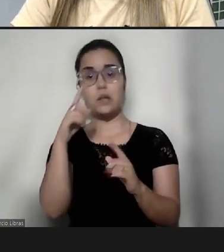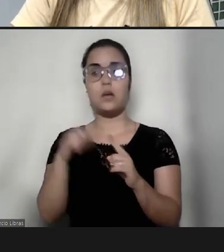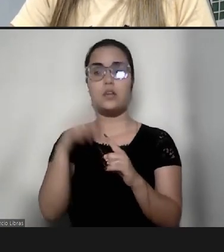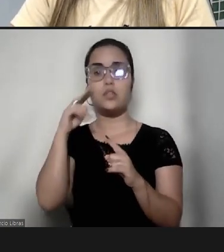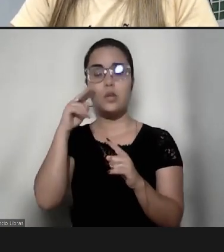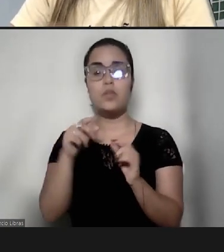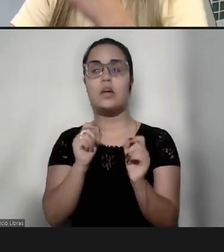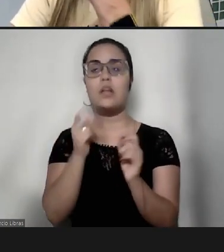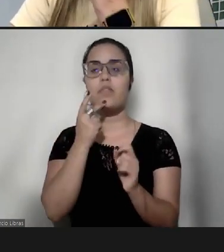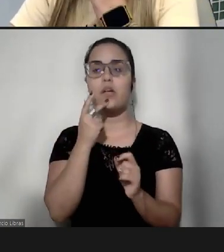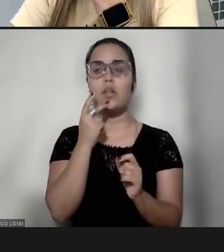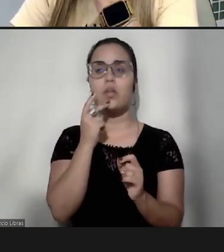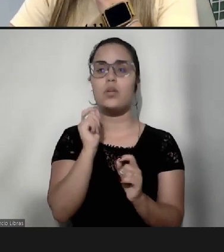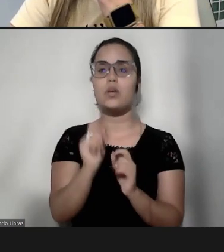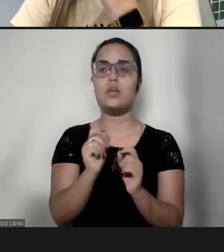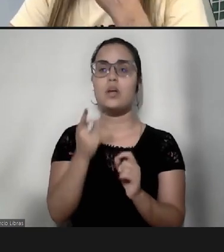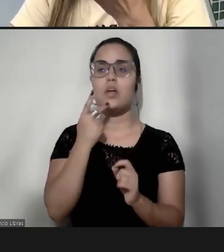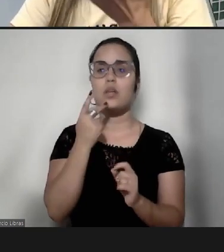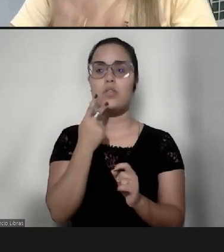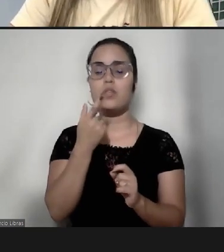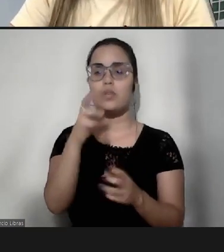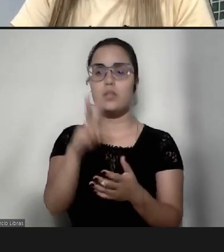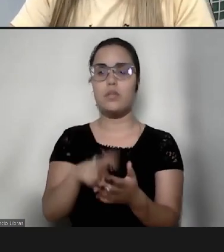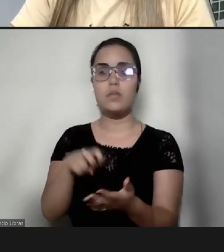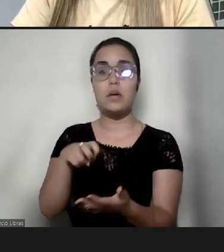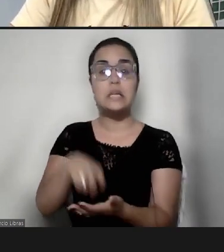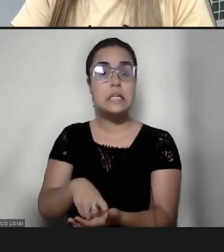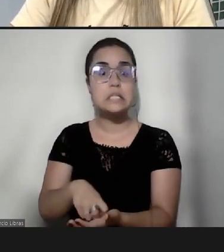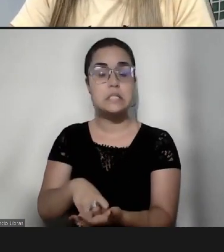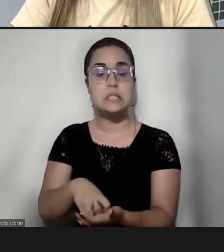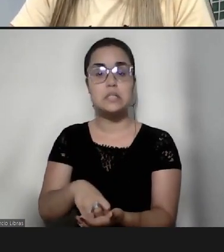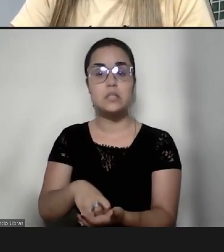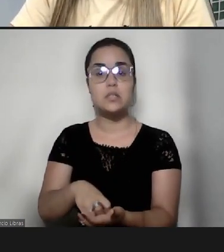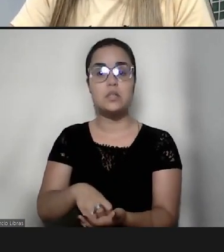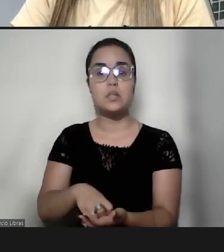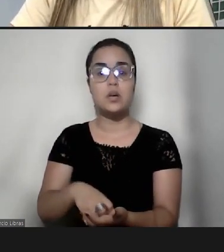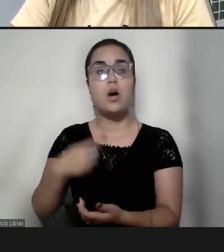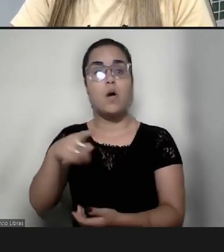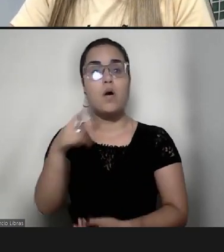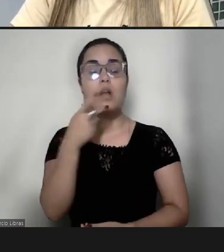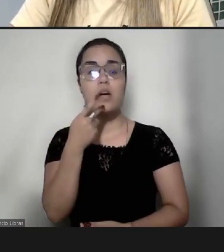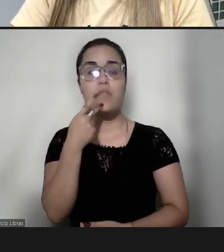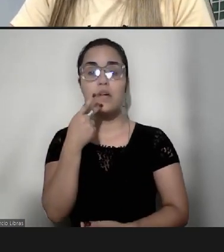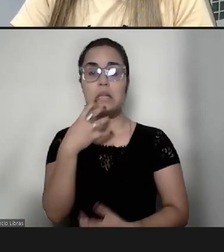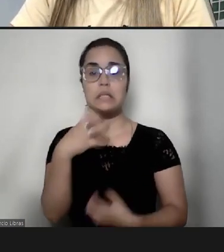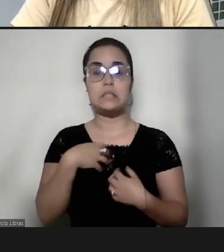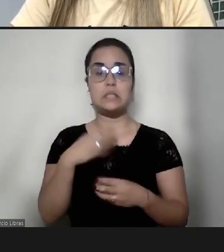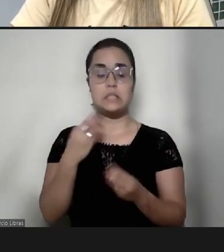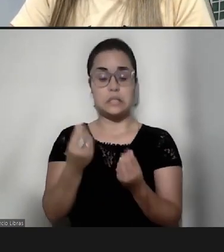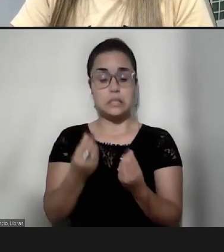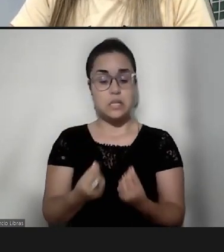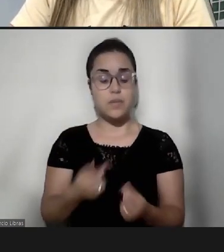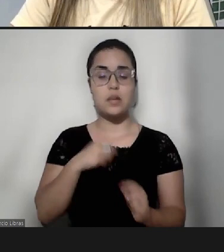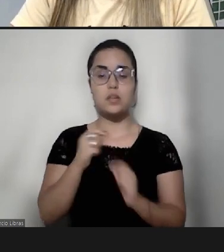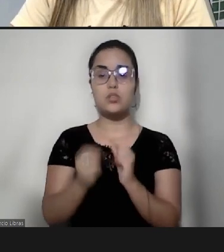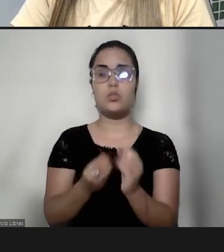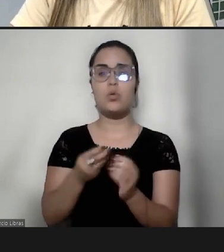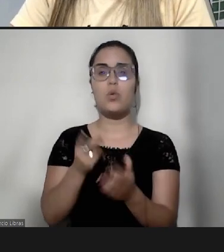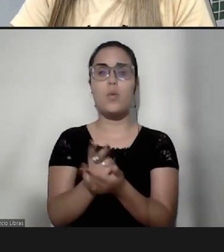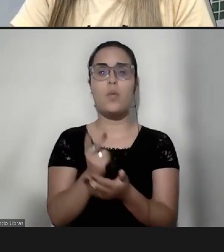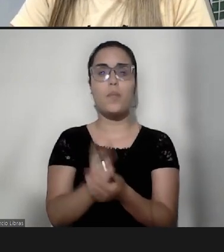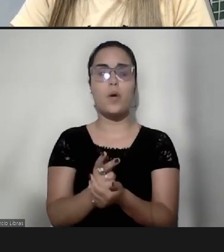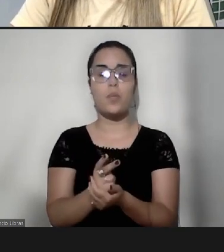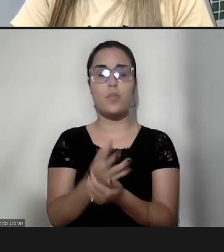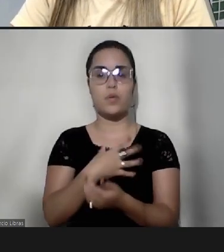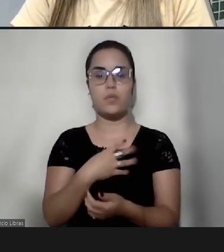falou, você no final falou o que ele falou, você vai ficar de castigo, olha a falta, né, de sensibilidade para com o próprio filho, e